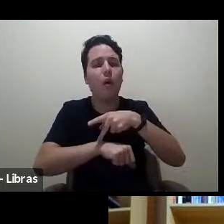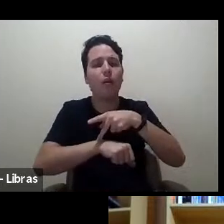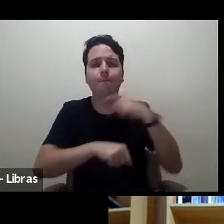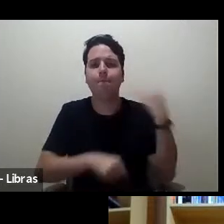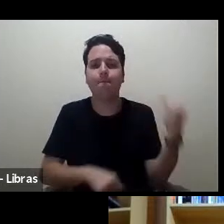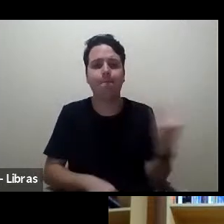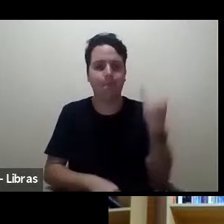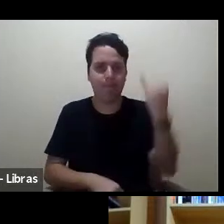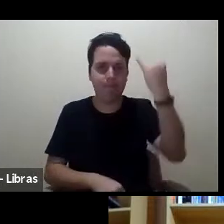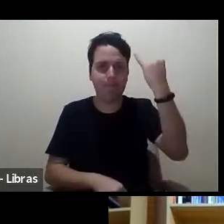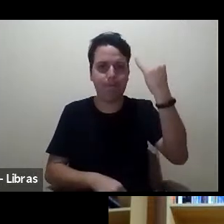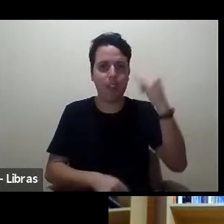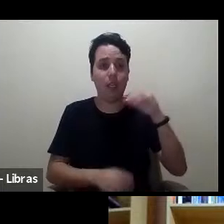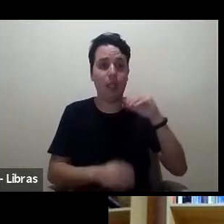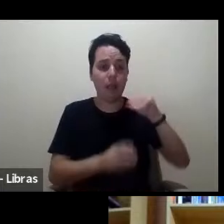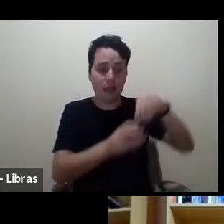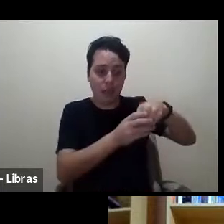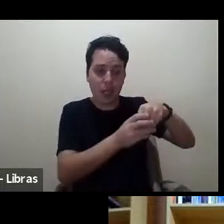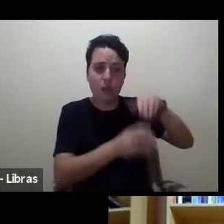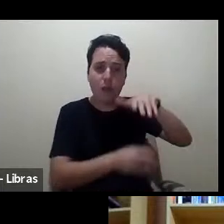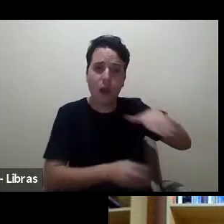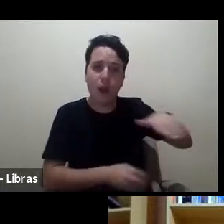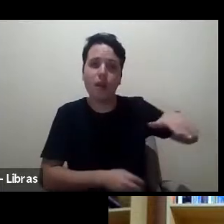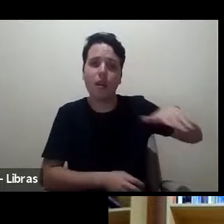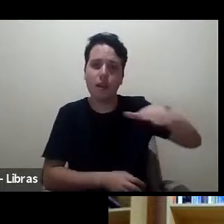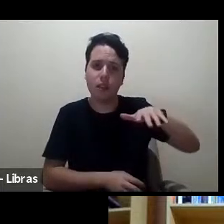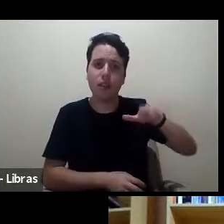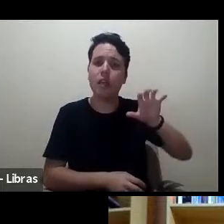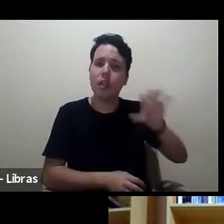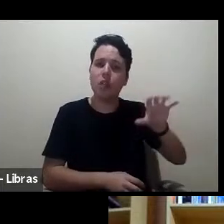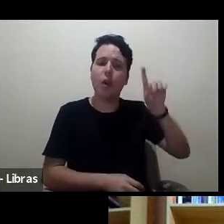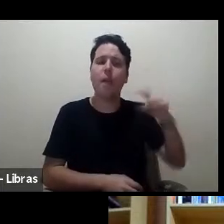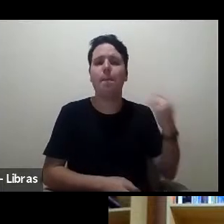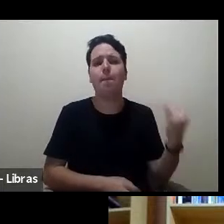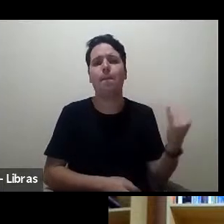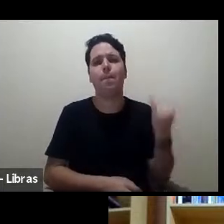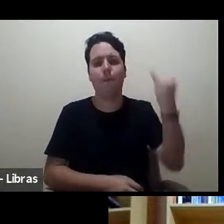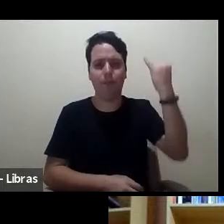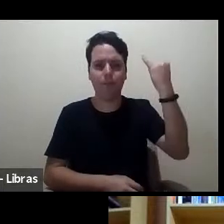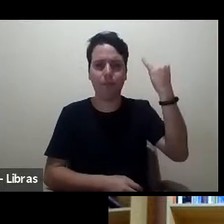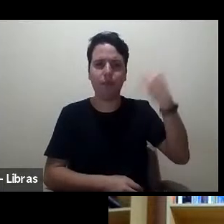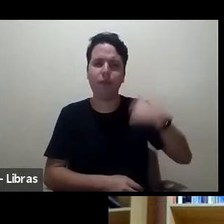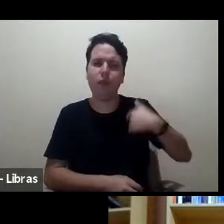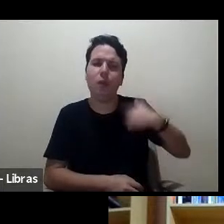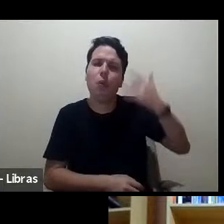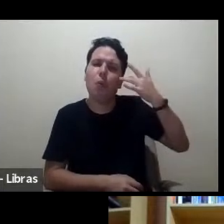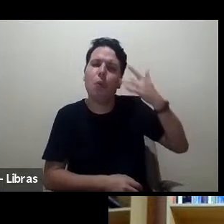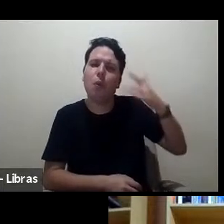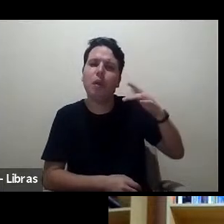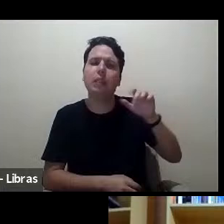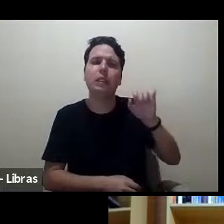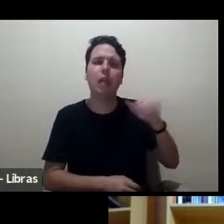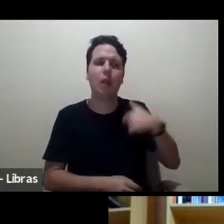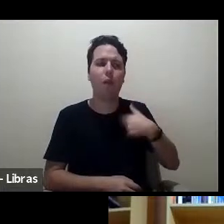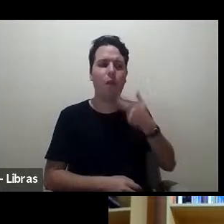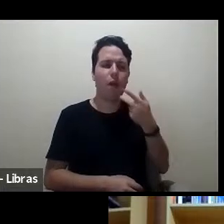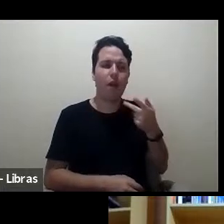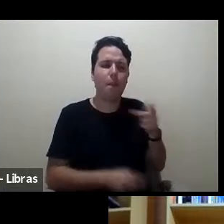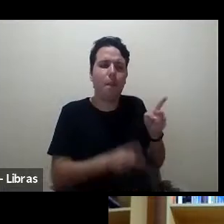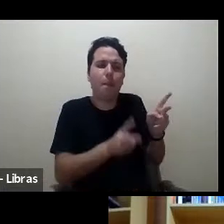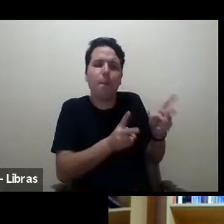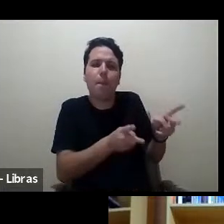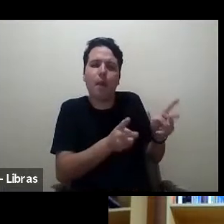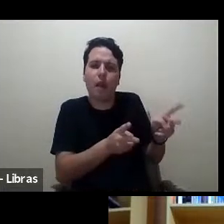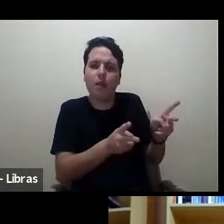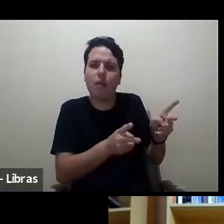No nosso campo, isso é muito, muito importante. Eu não sei se diria o mesmo, se estivés